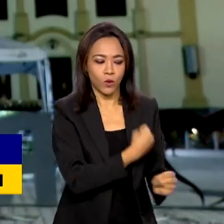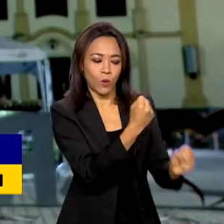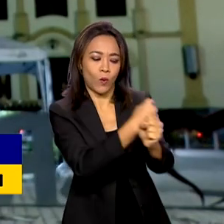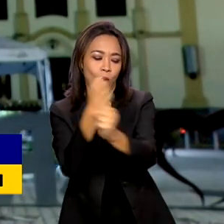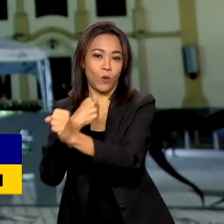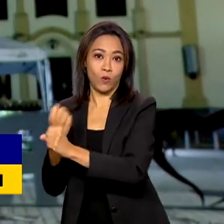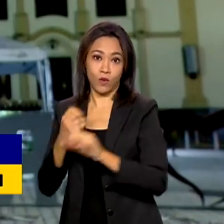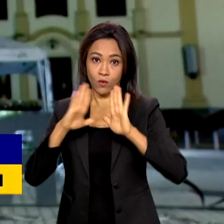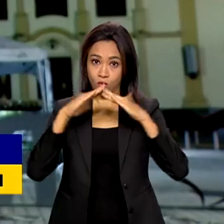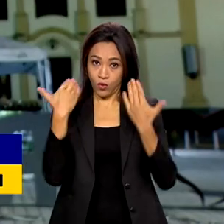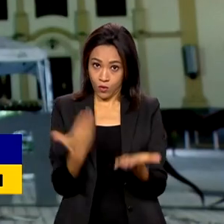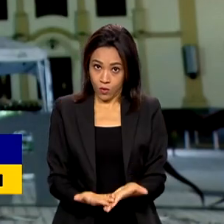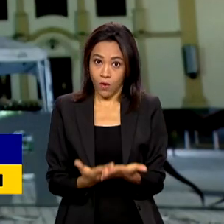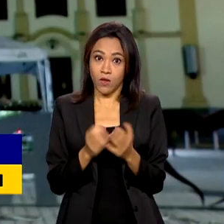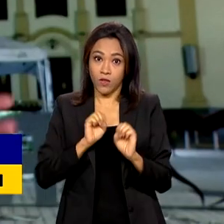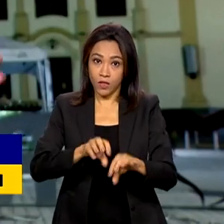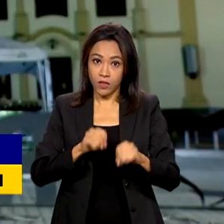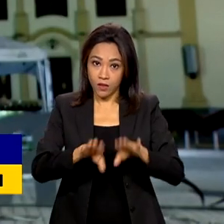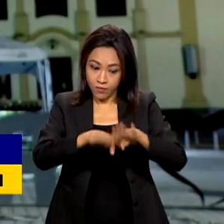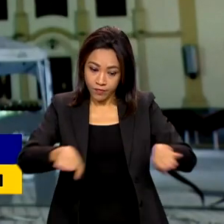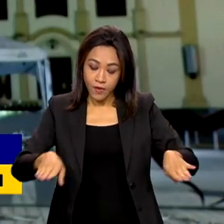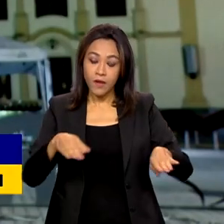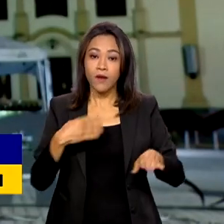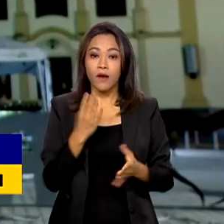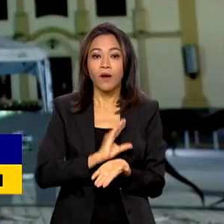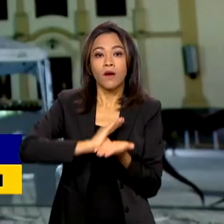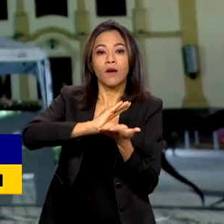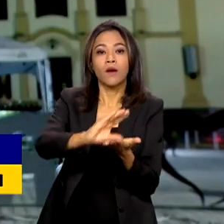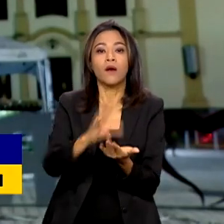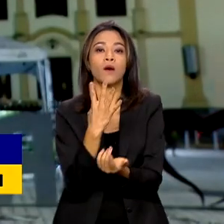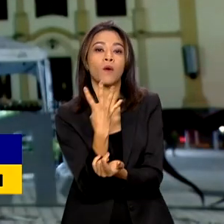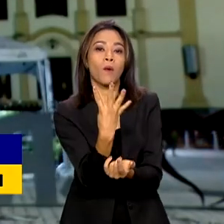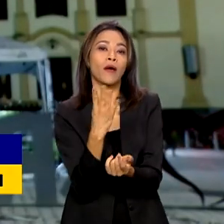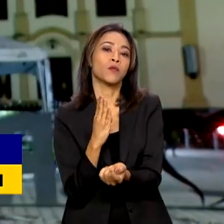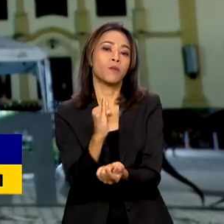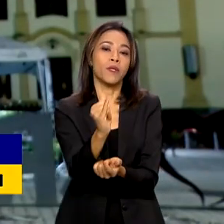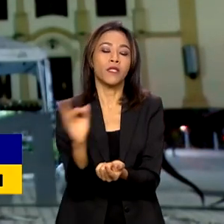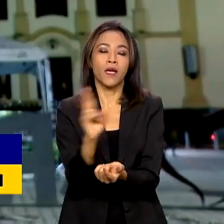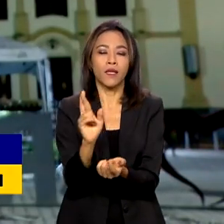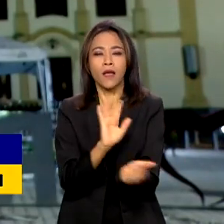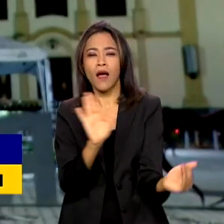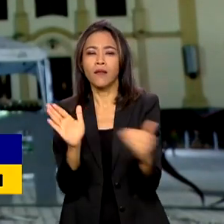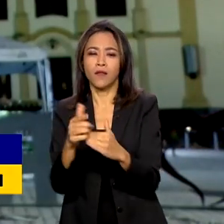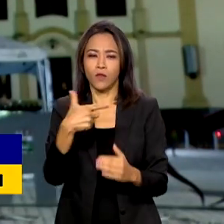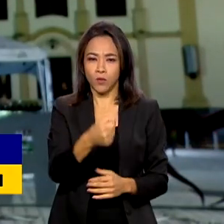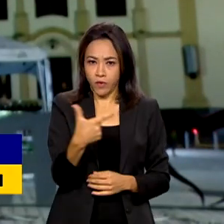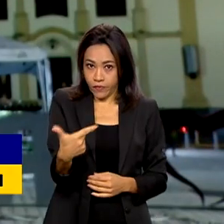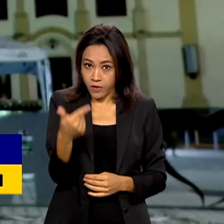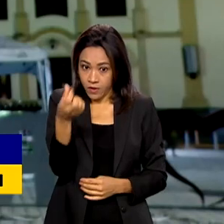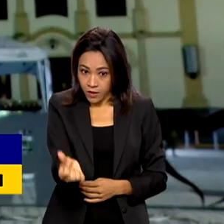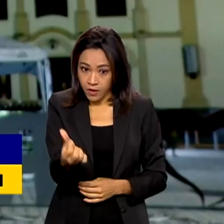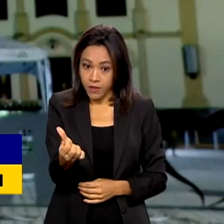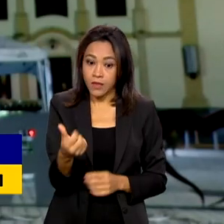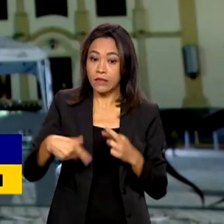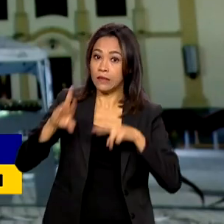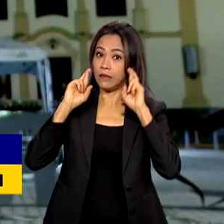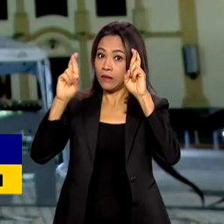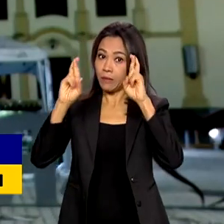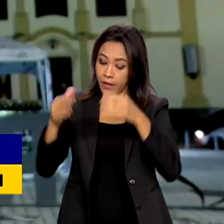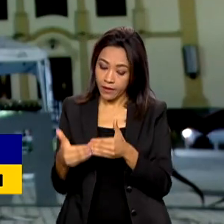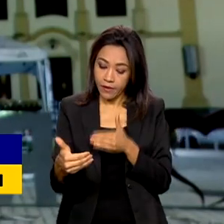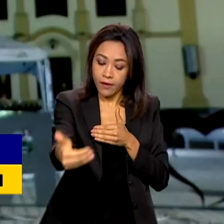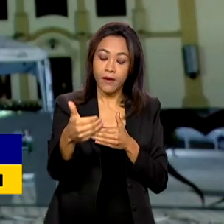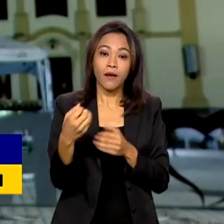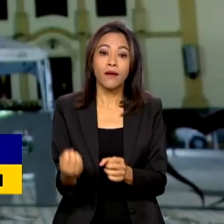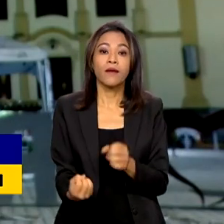Básica. Serão investidos cerca de 4 bilhões de reais até 2026. Com isso, a expectativa é criar